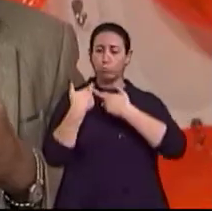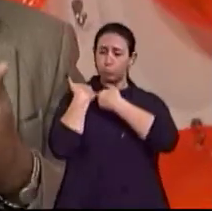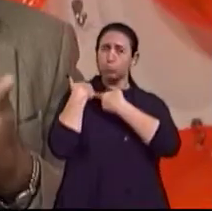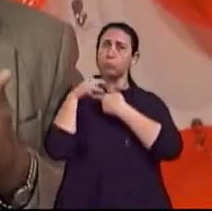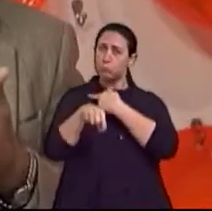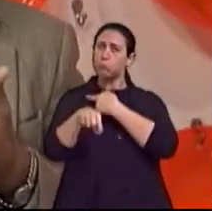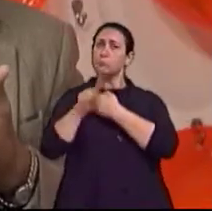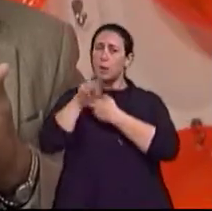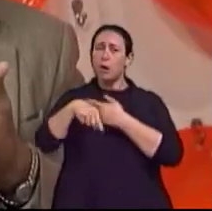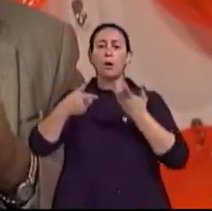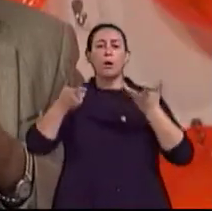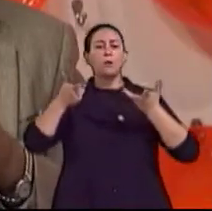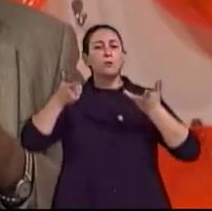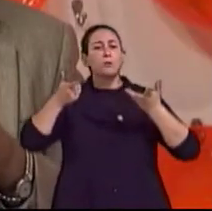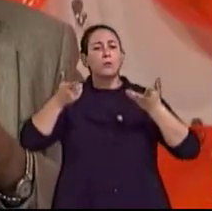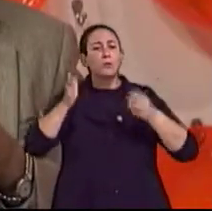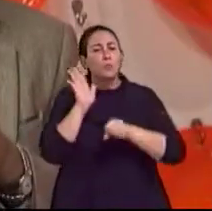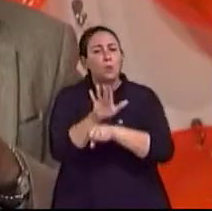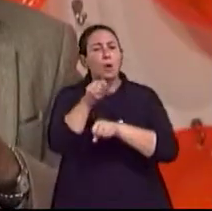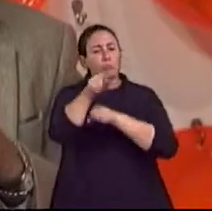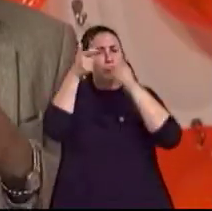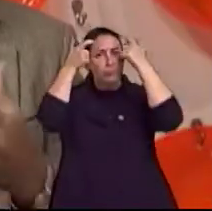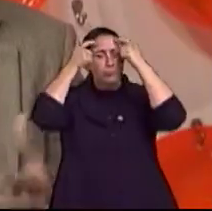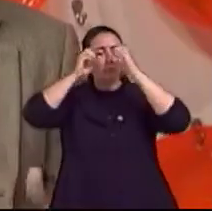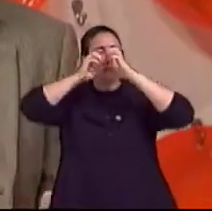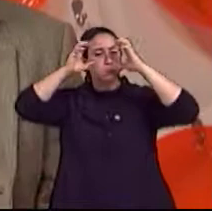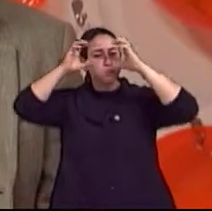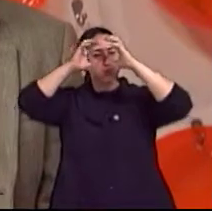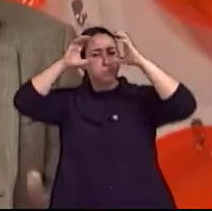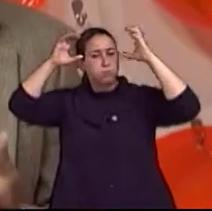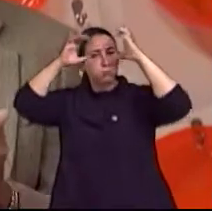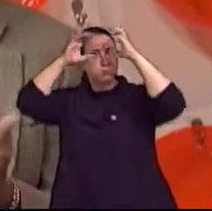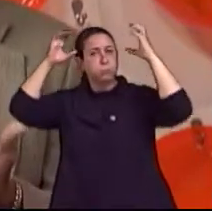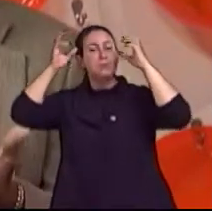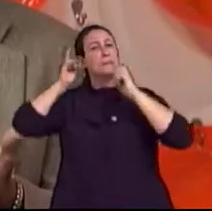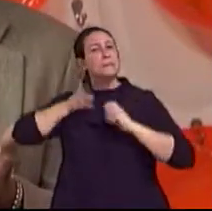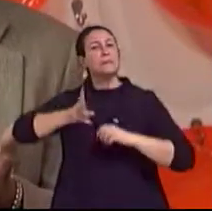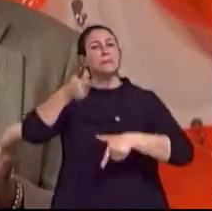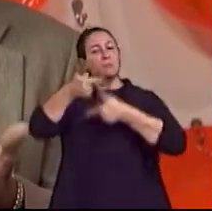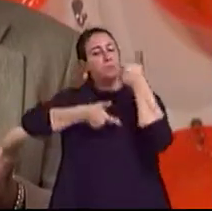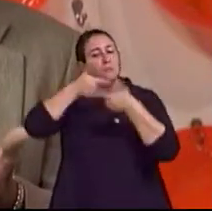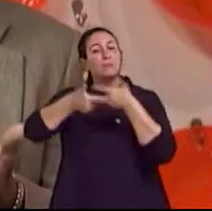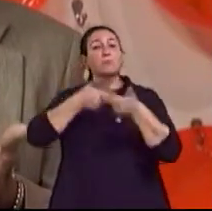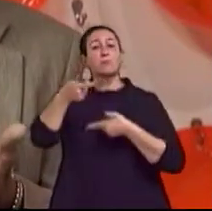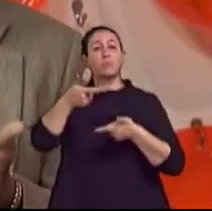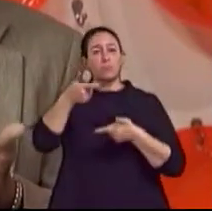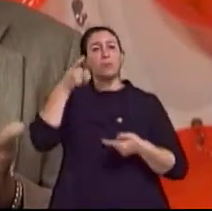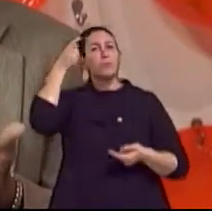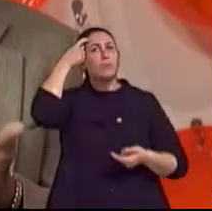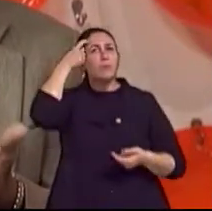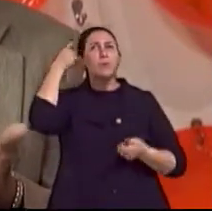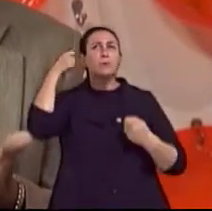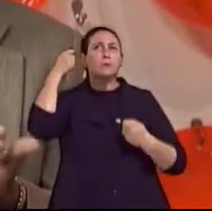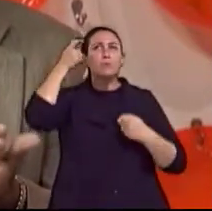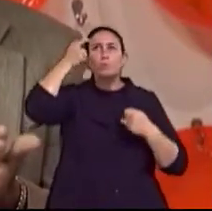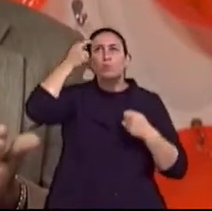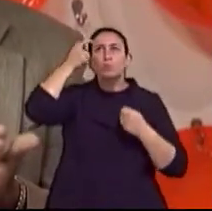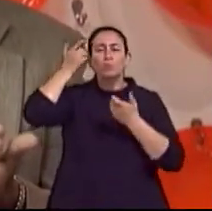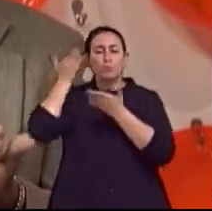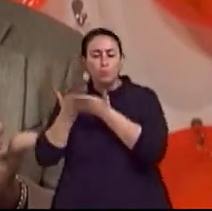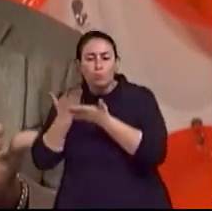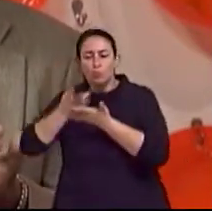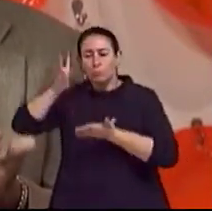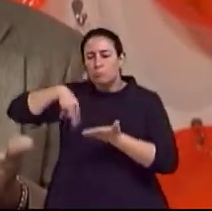sinápticas, né, e nos dá o que nós chamamos maior reserva cognitiva. Ou seja, eu preciso ter mais morte de neurônio para começar a